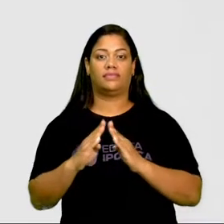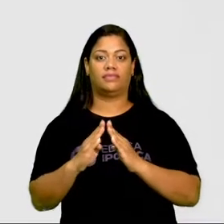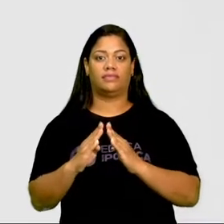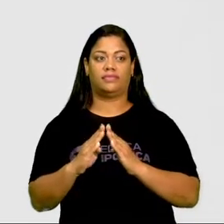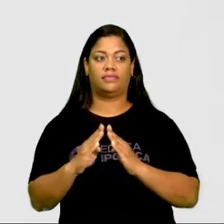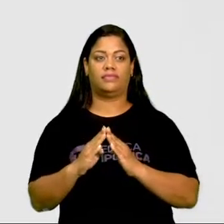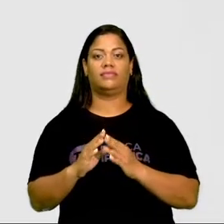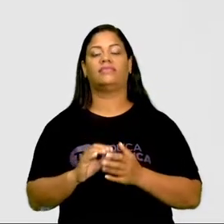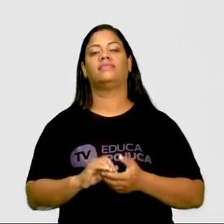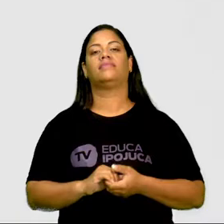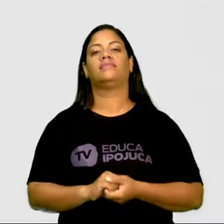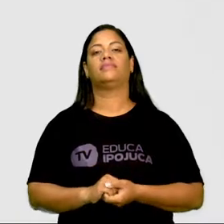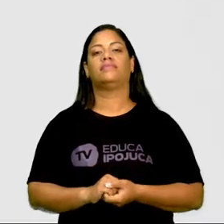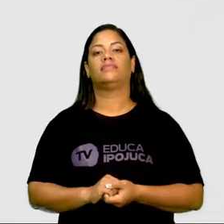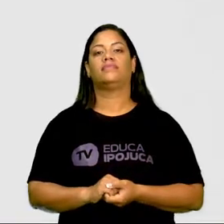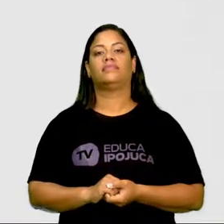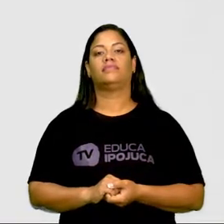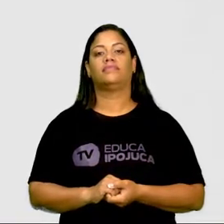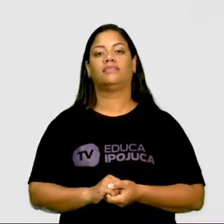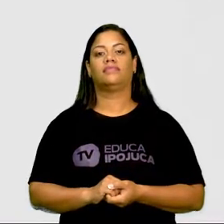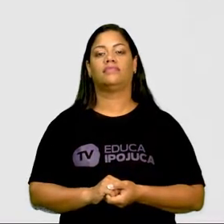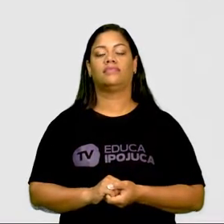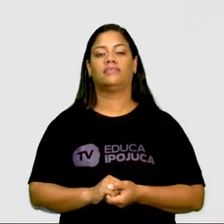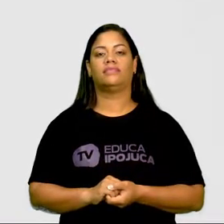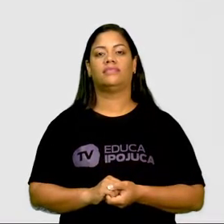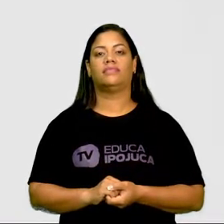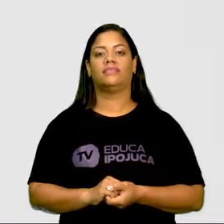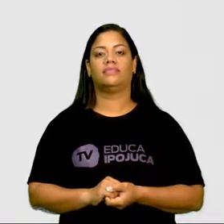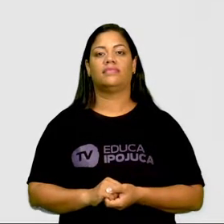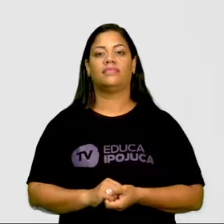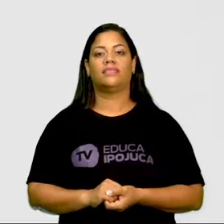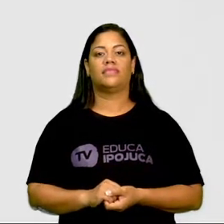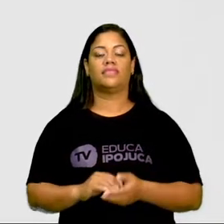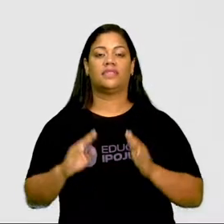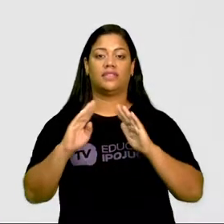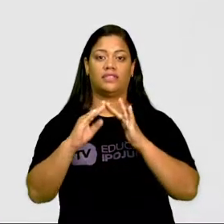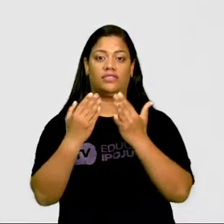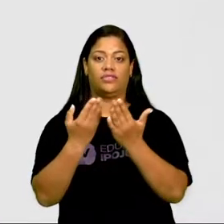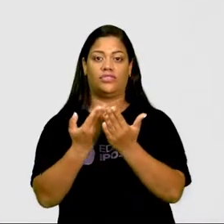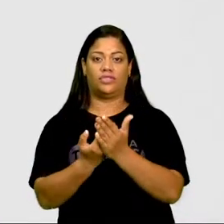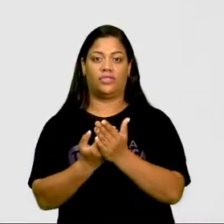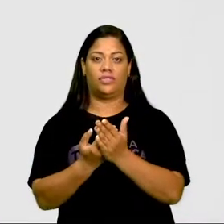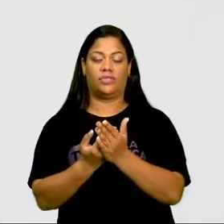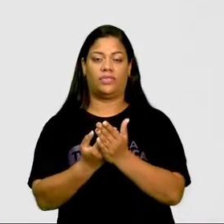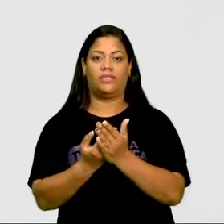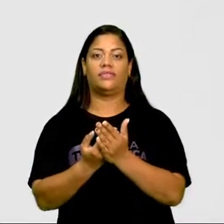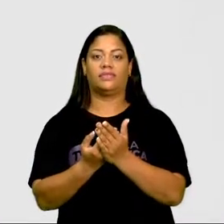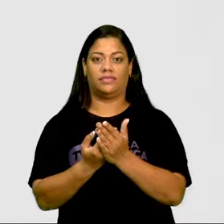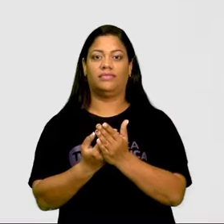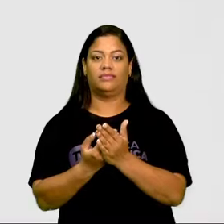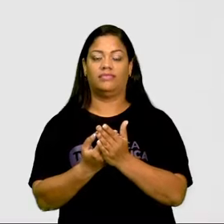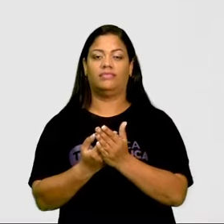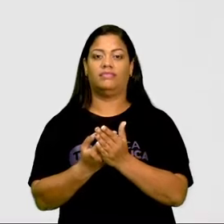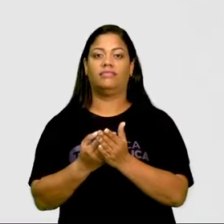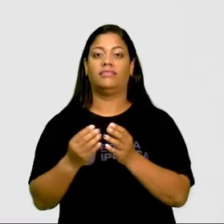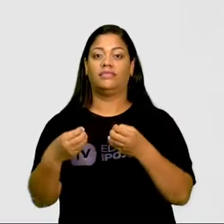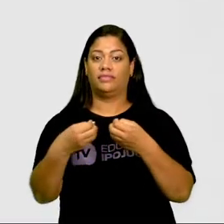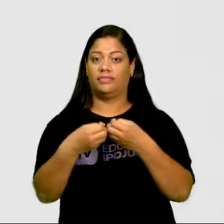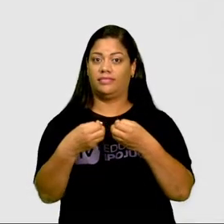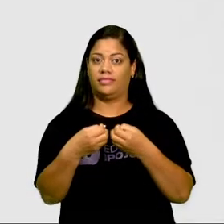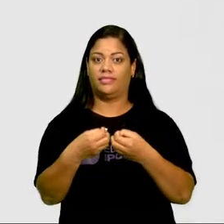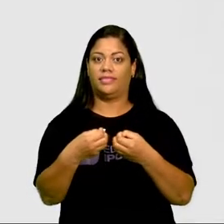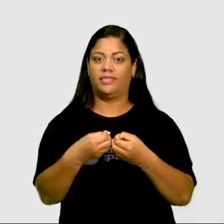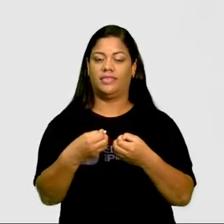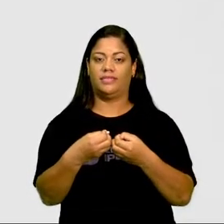ó, do nosso lado esquerdo. Então a casa de Flora está aqui e a escola está do lado direito. Então,